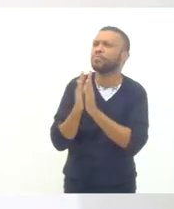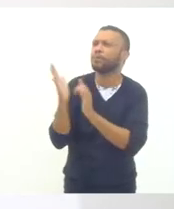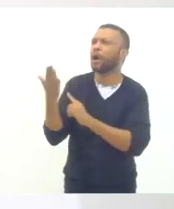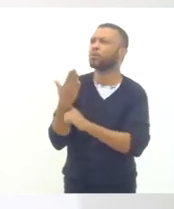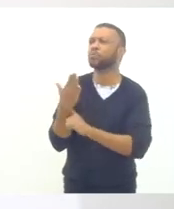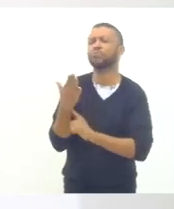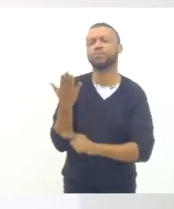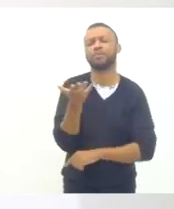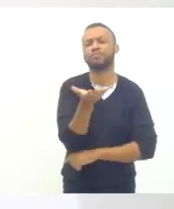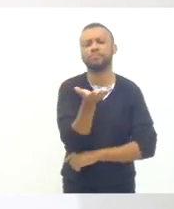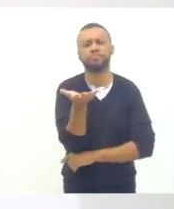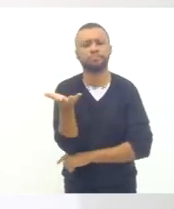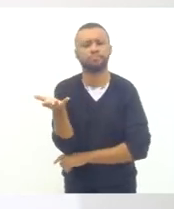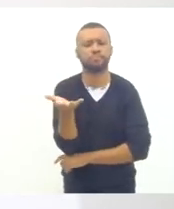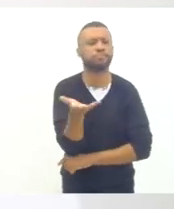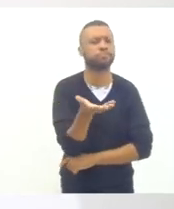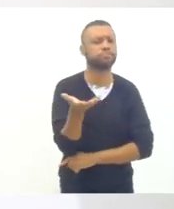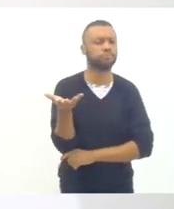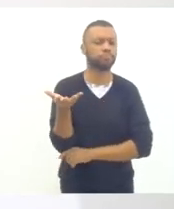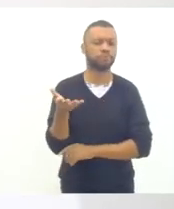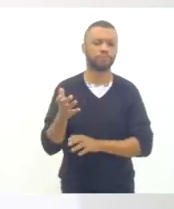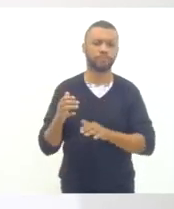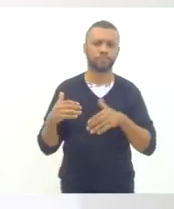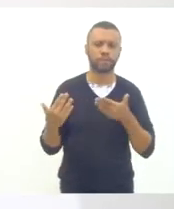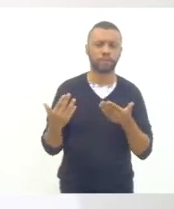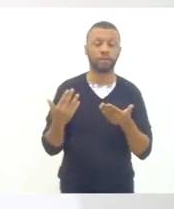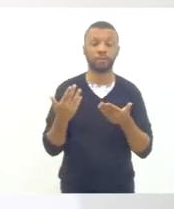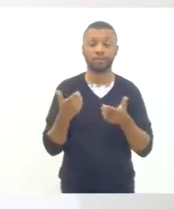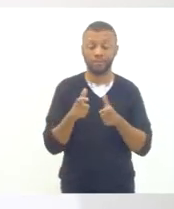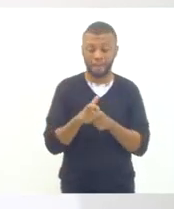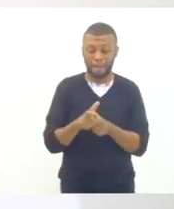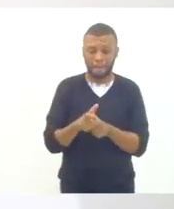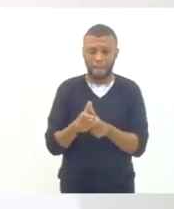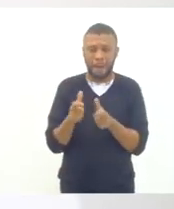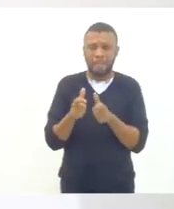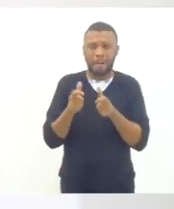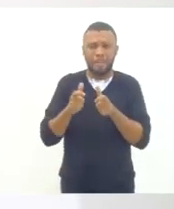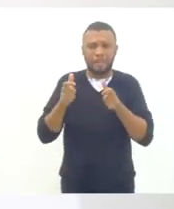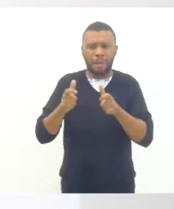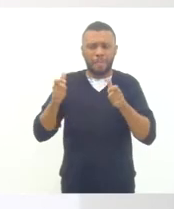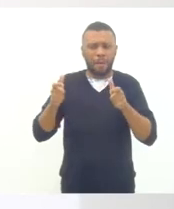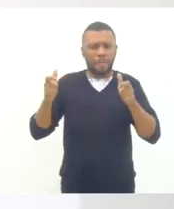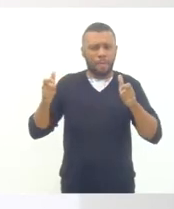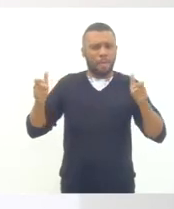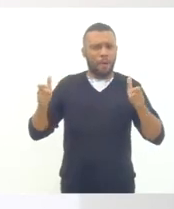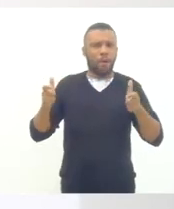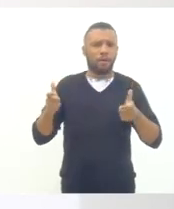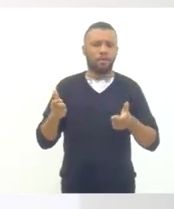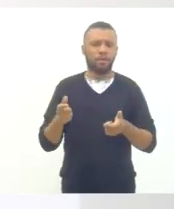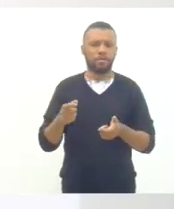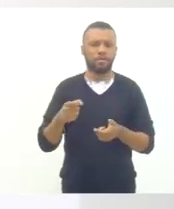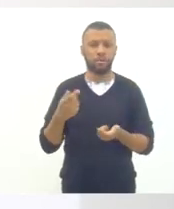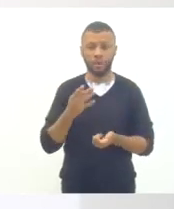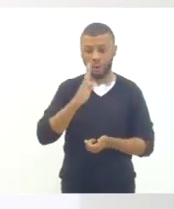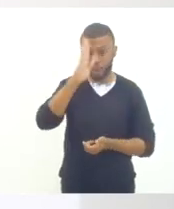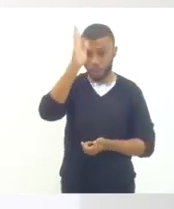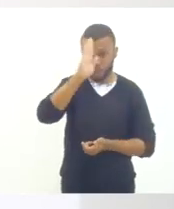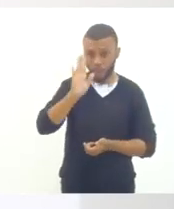E aí isso a gente ir em uma proporção cada vez maior. Esse nosso país